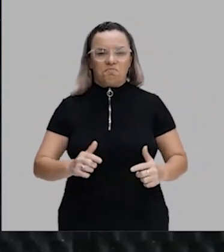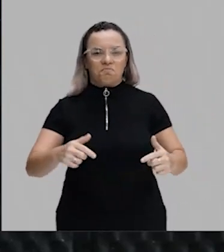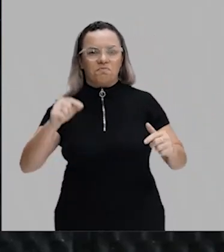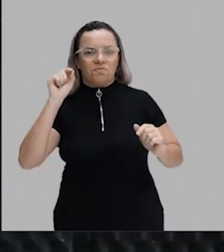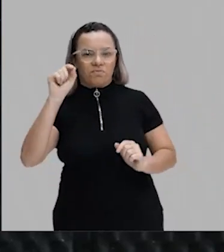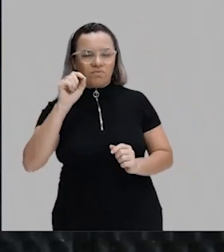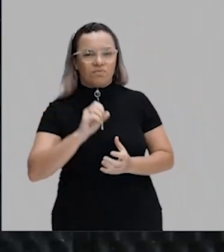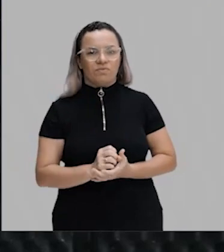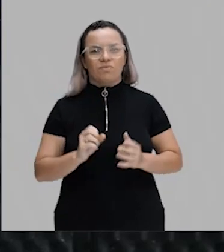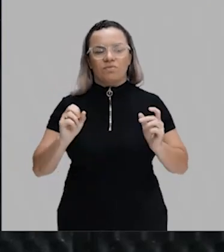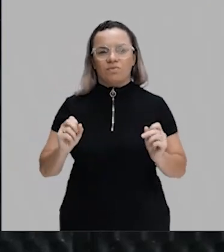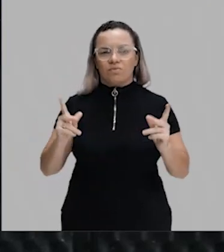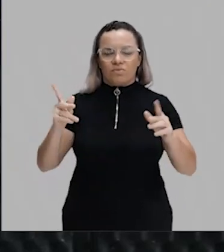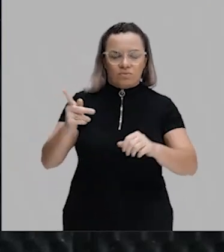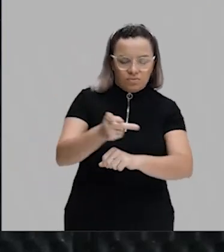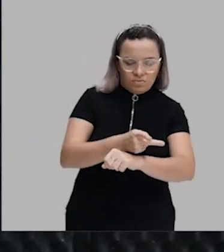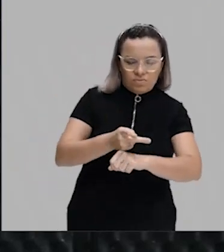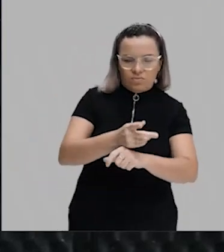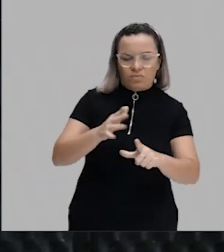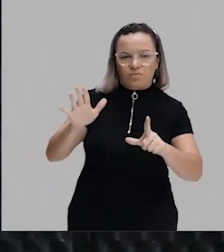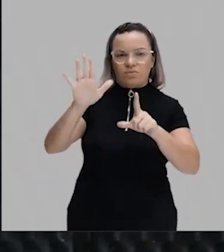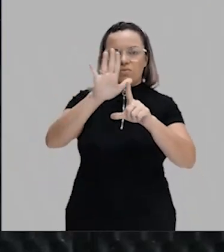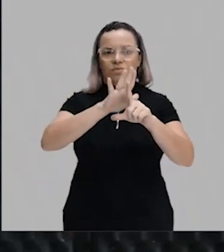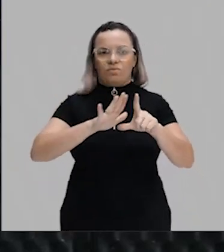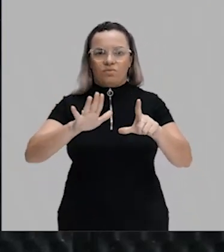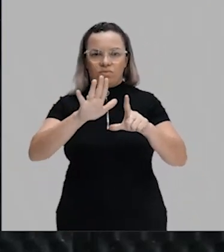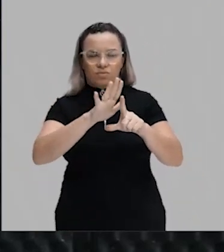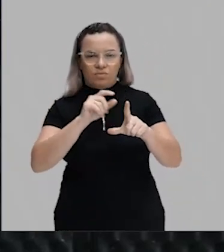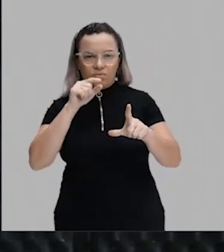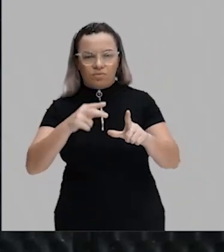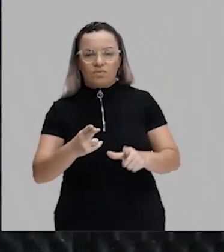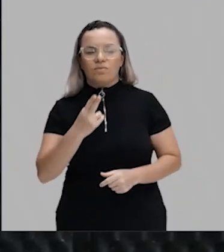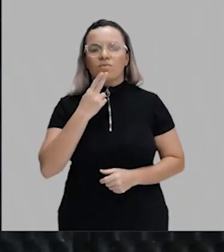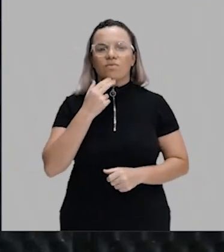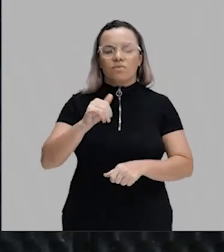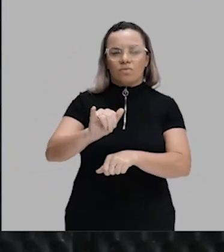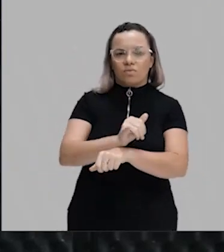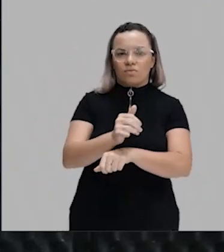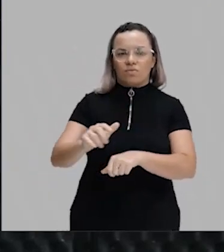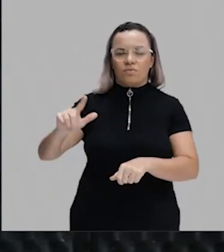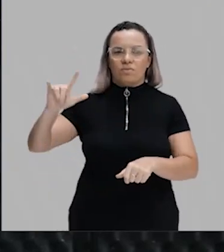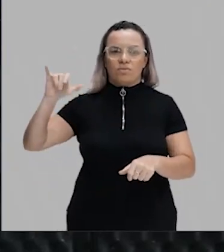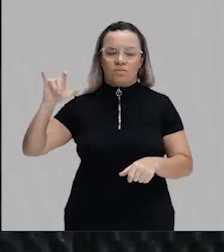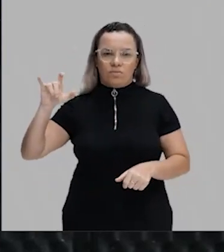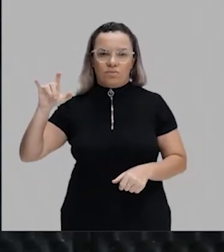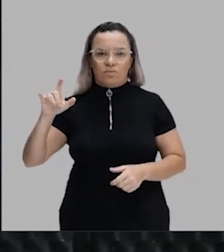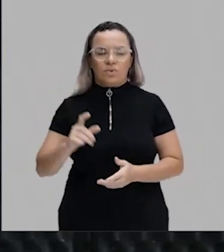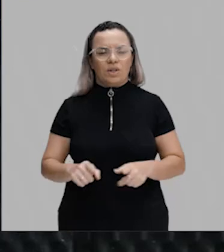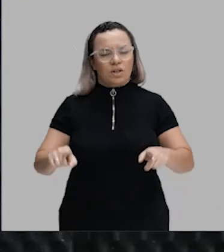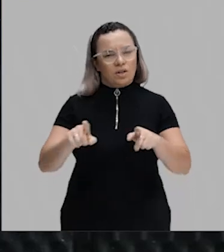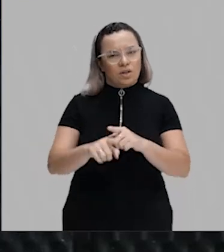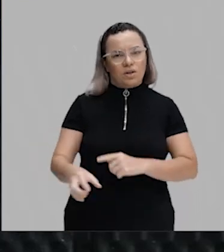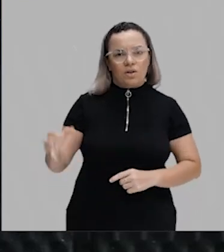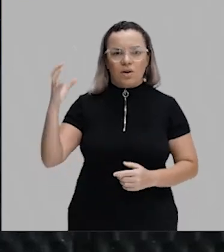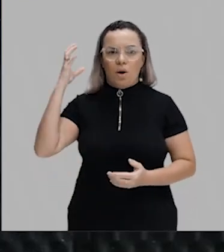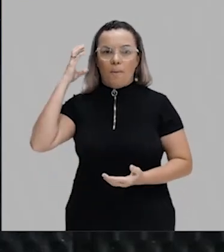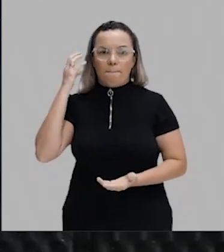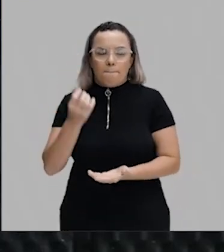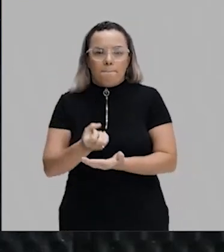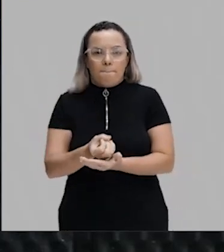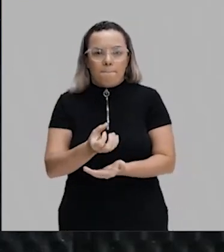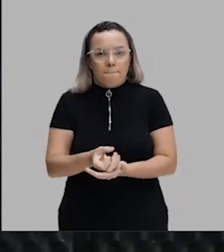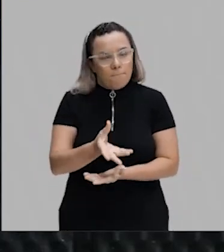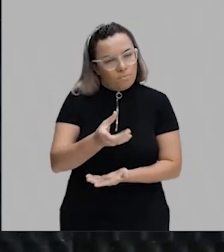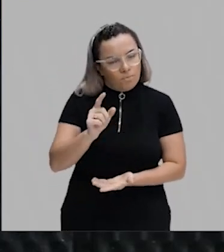Belezinha? Então nos procura lá na plataforma Gonçalves Dias, no YouTube, no Instagram e no nosso podcast. Tô te esperando lá.